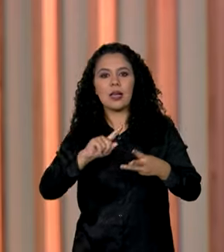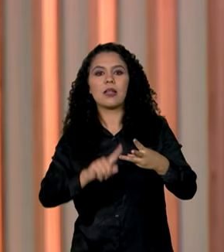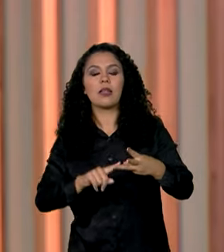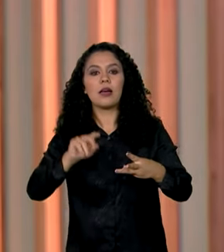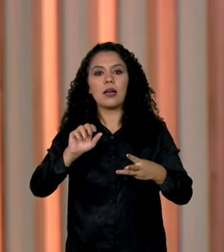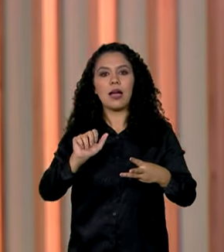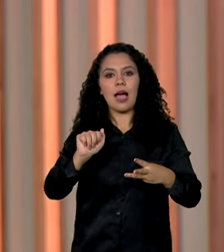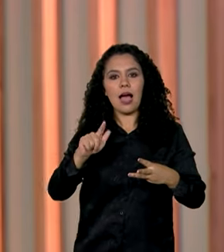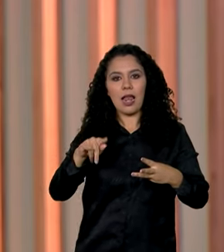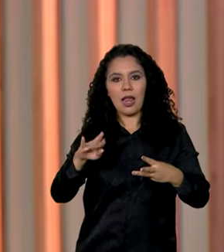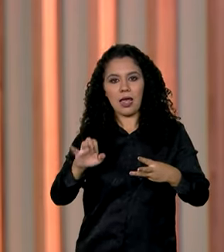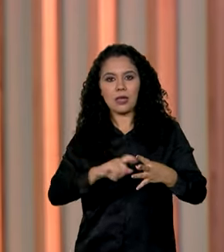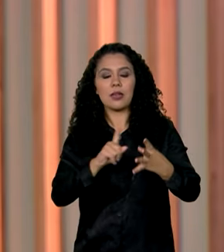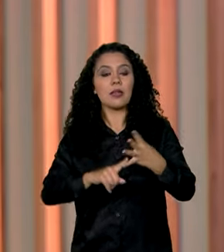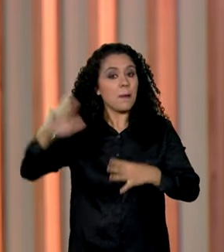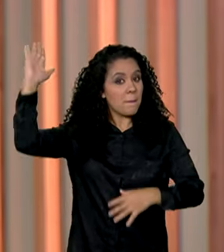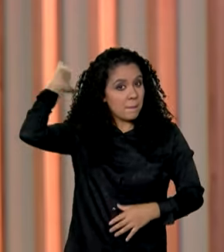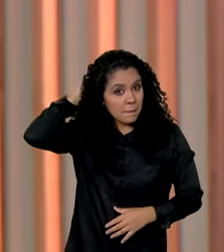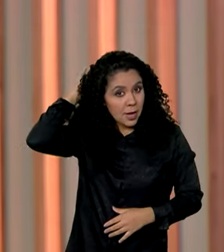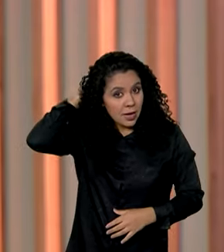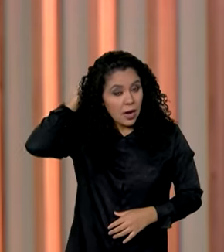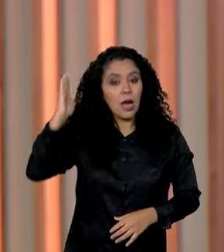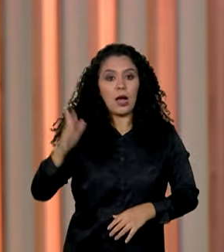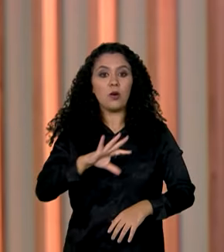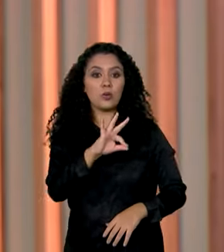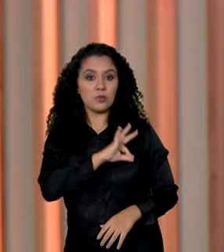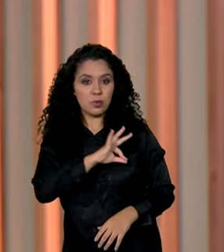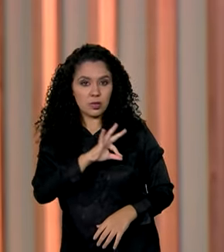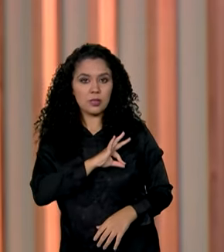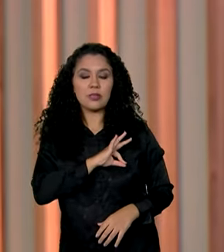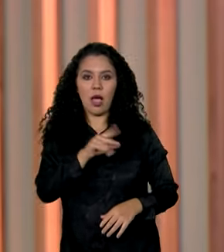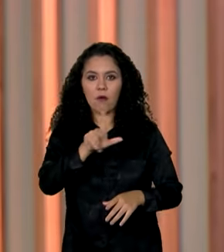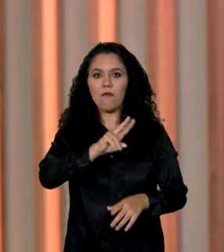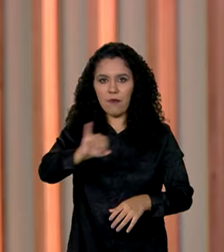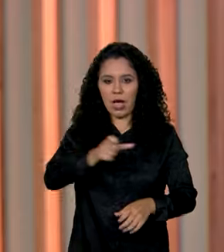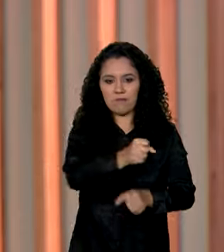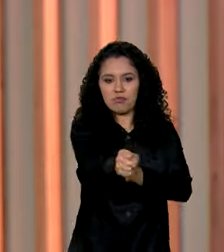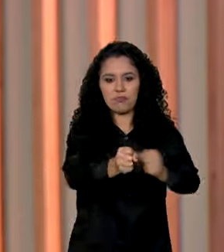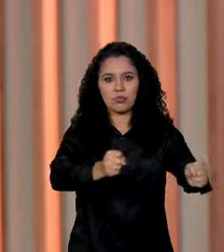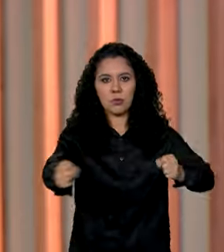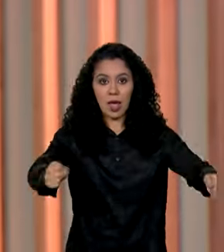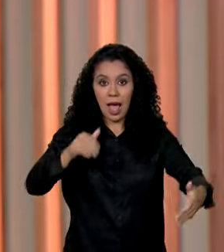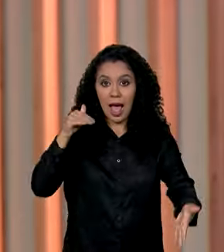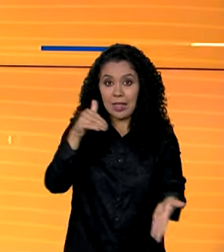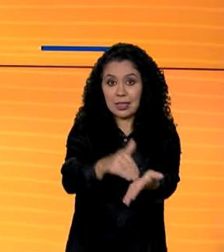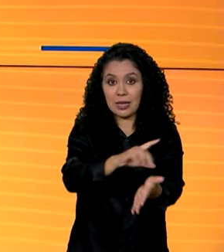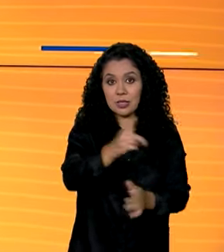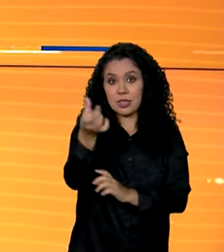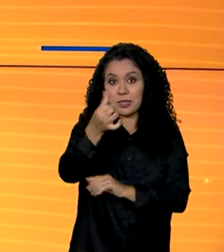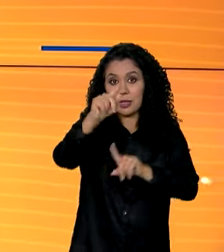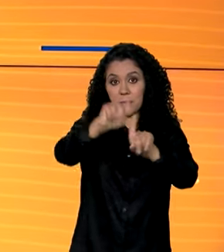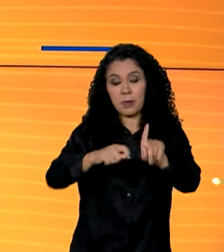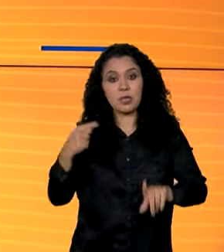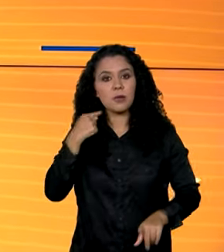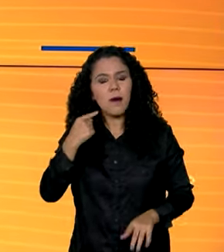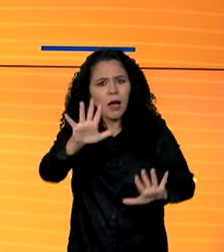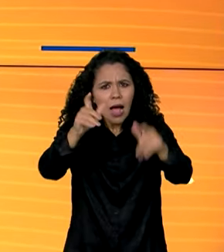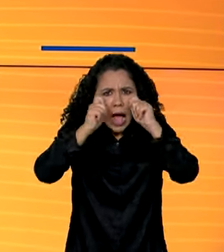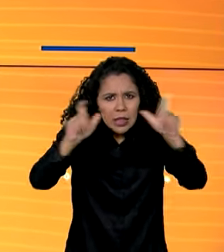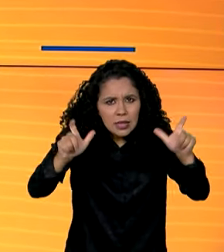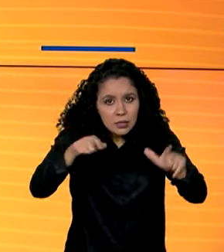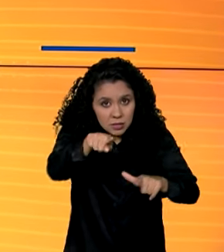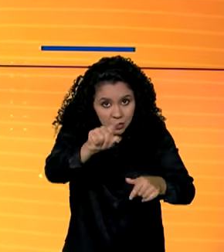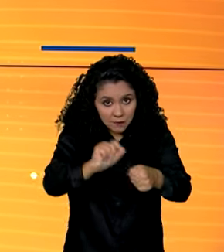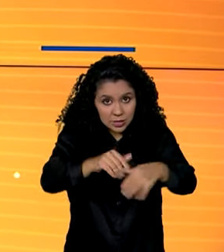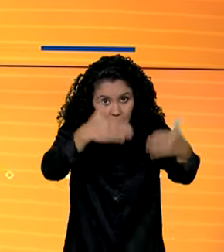e Redenção, no Pará. Os policiais permanecerão nessas cidades até o dia 6 de maio. E atenção, quem for fazer